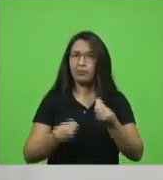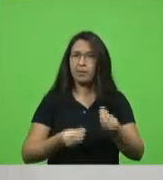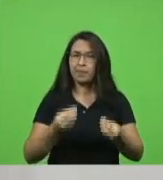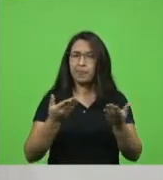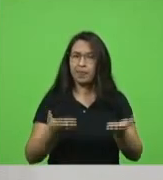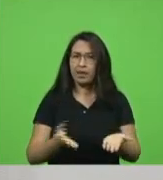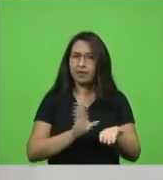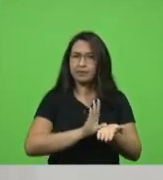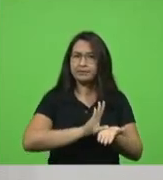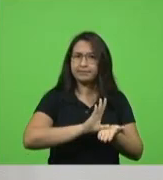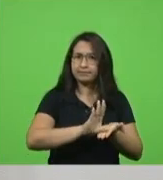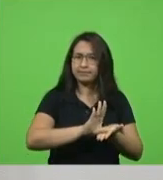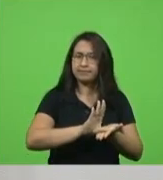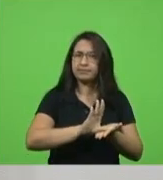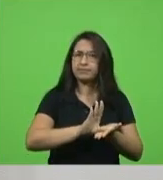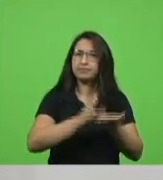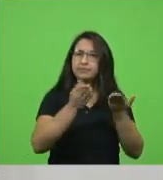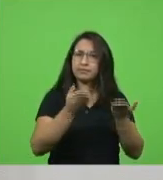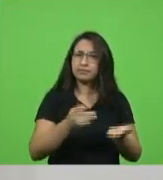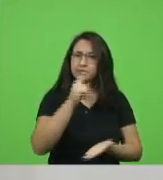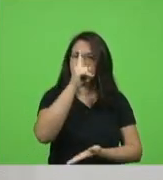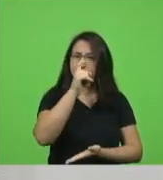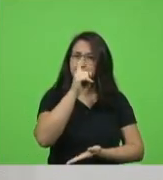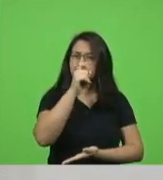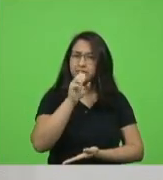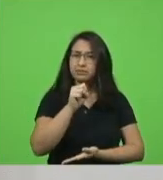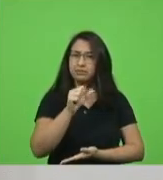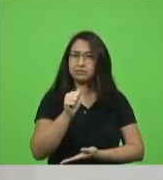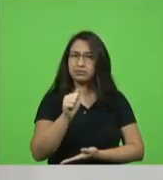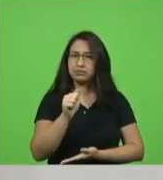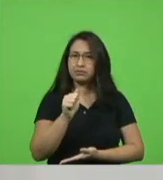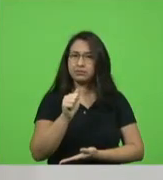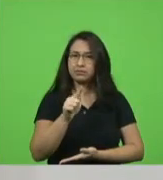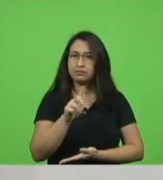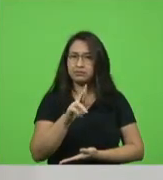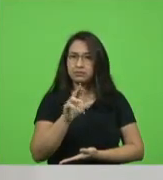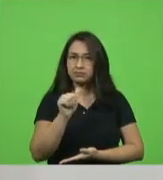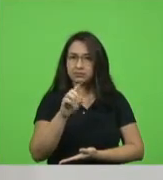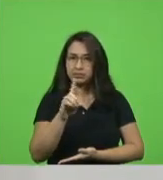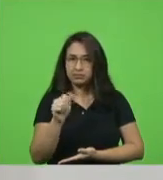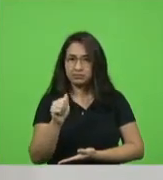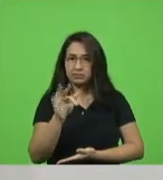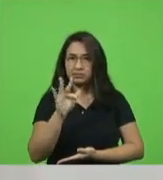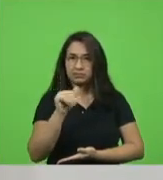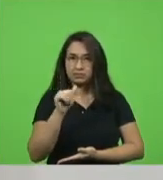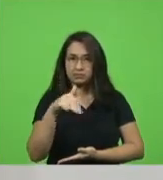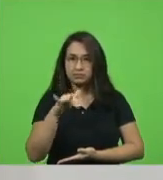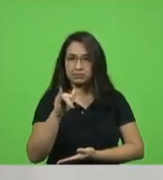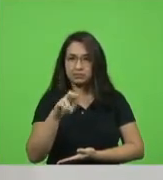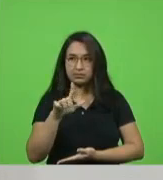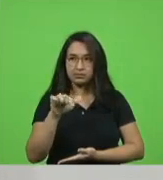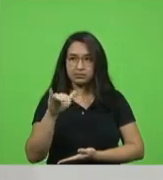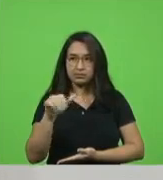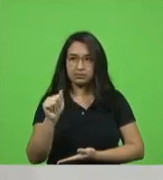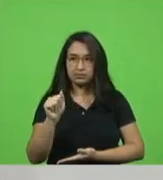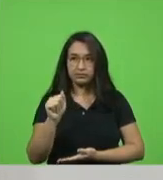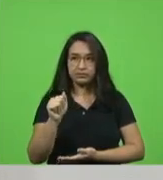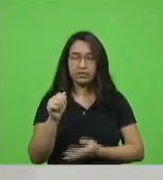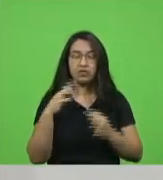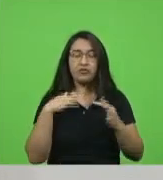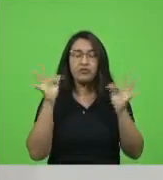levamos ao hospital Sagrada Família em emenda impositiva fico muito feliz em poder